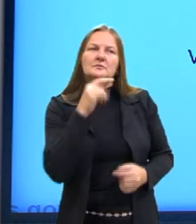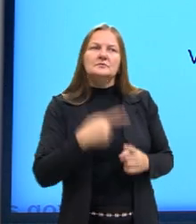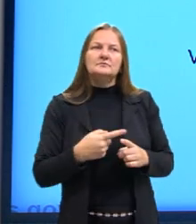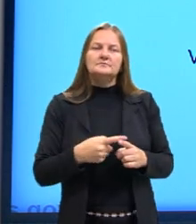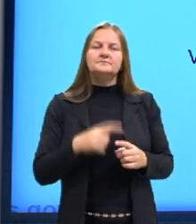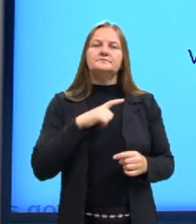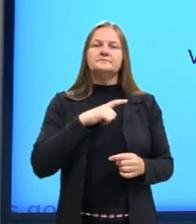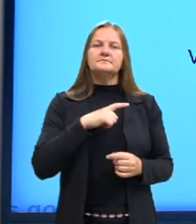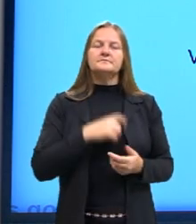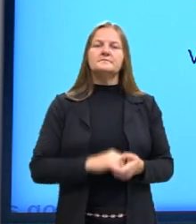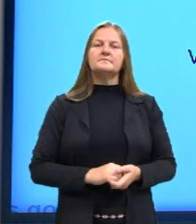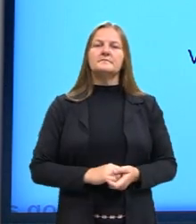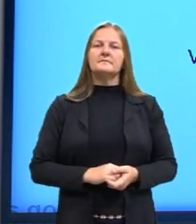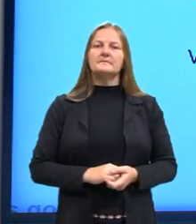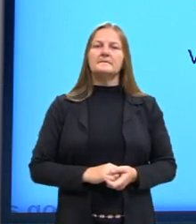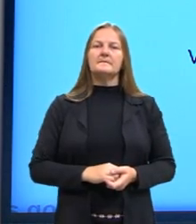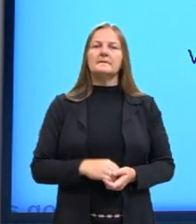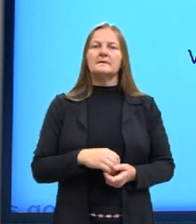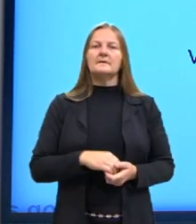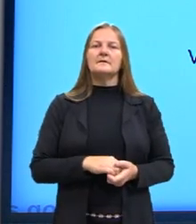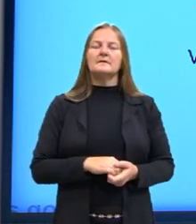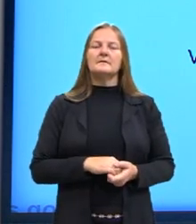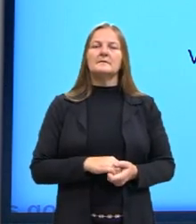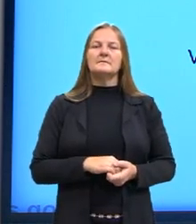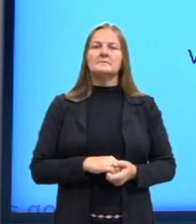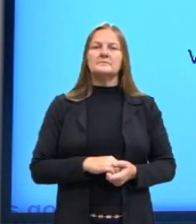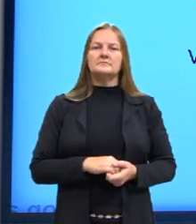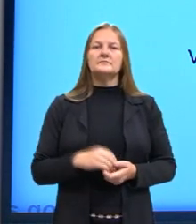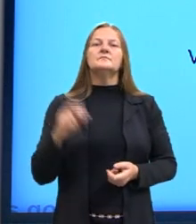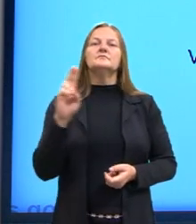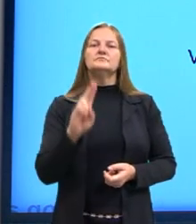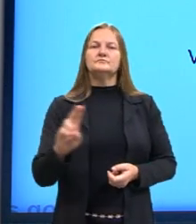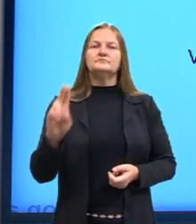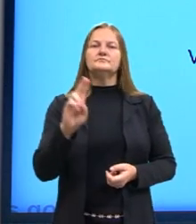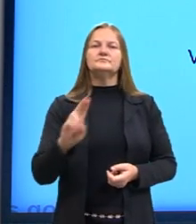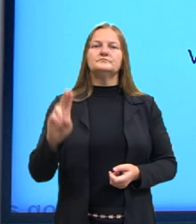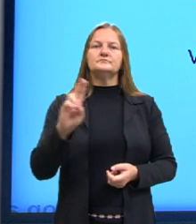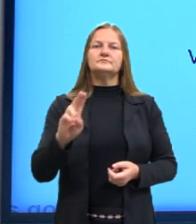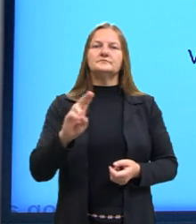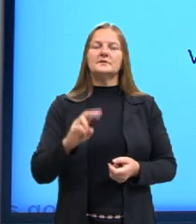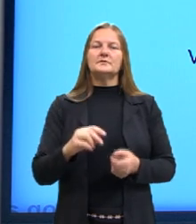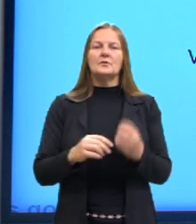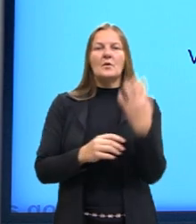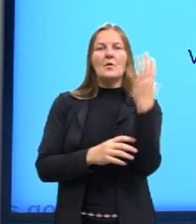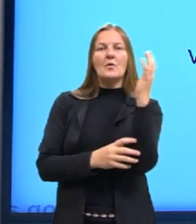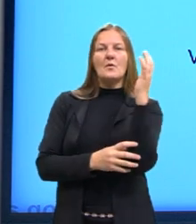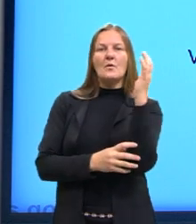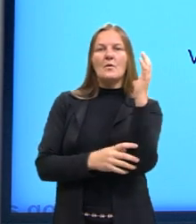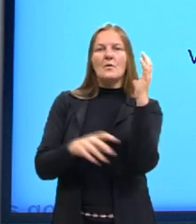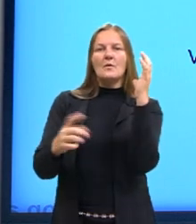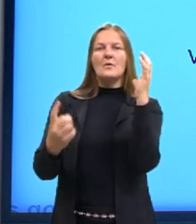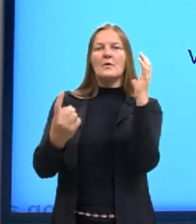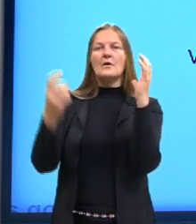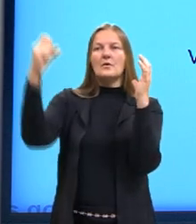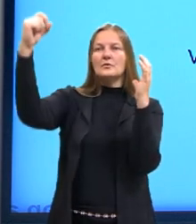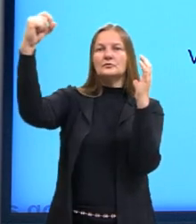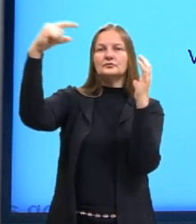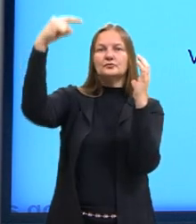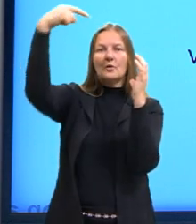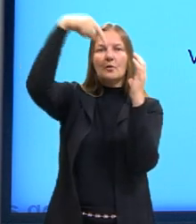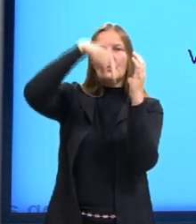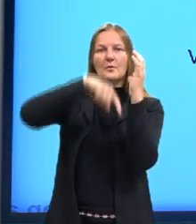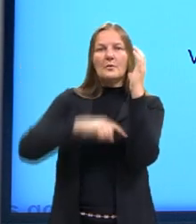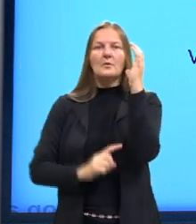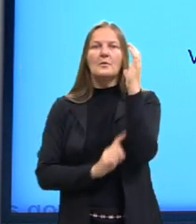utilizado em respiração de plantas, na fotossíntese. Agora a